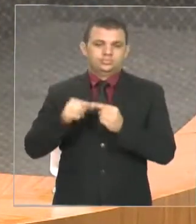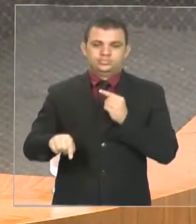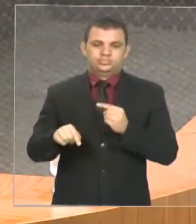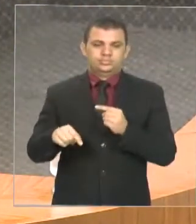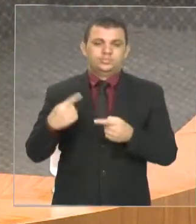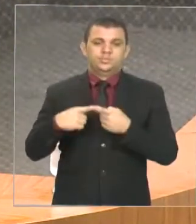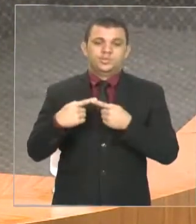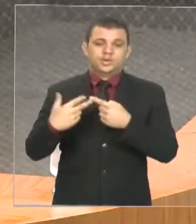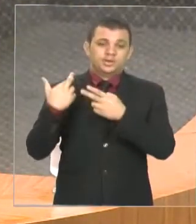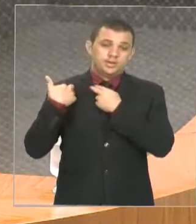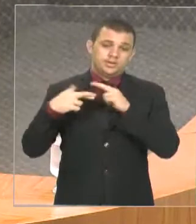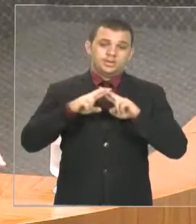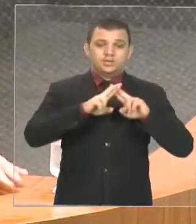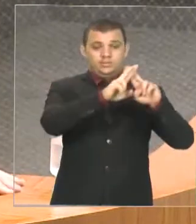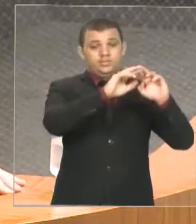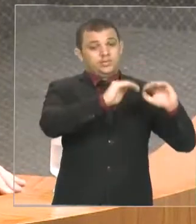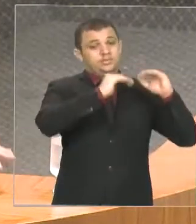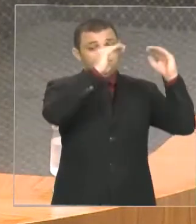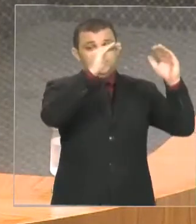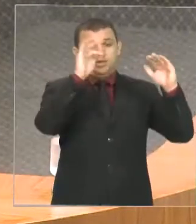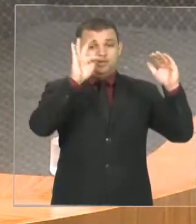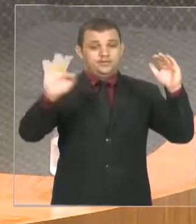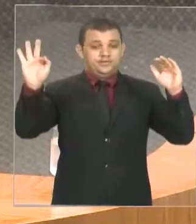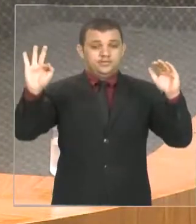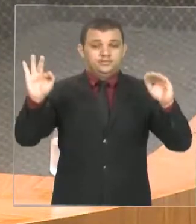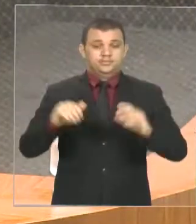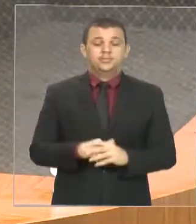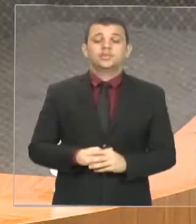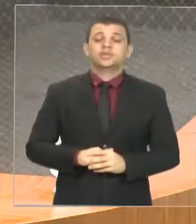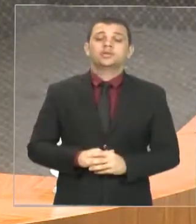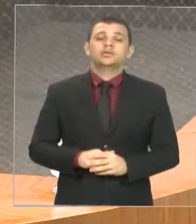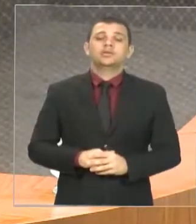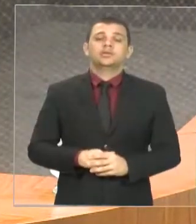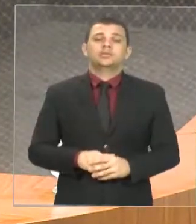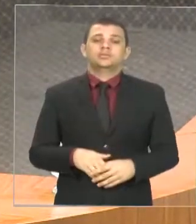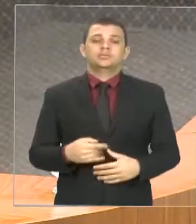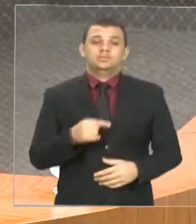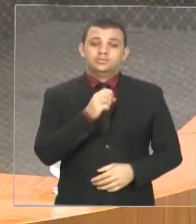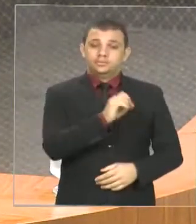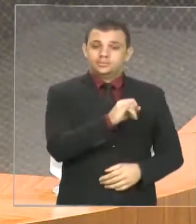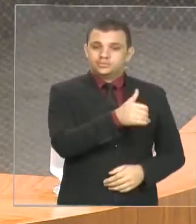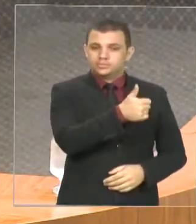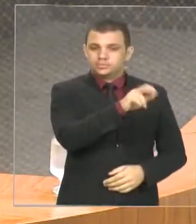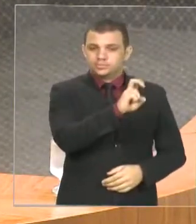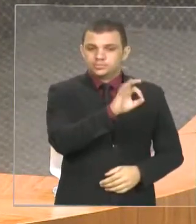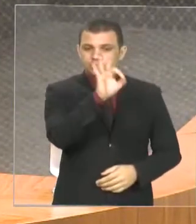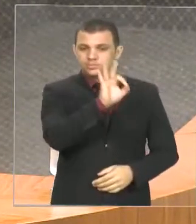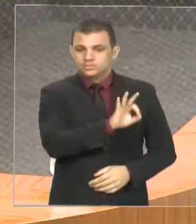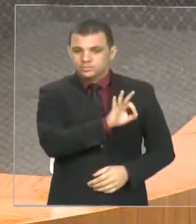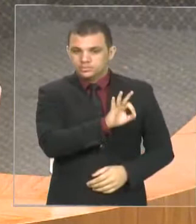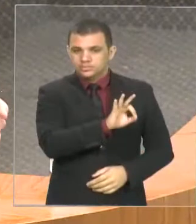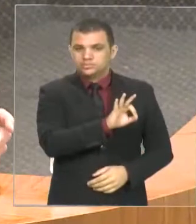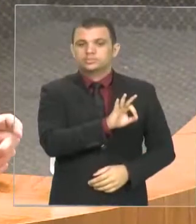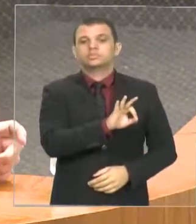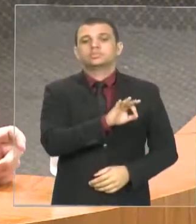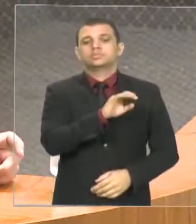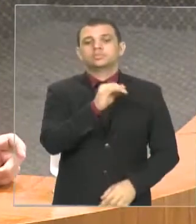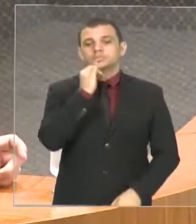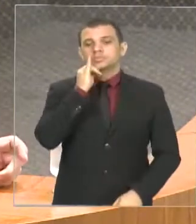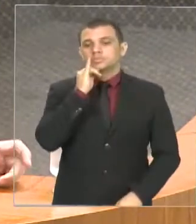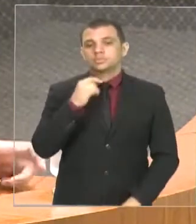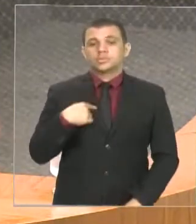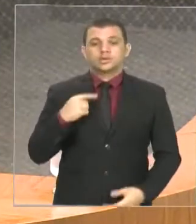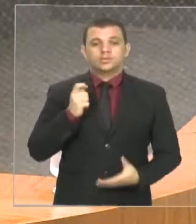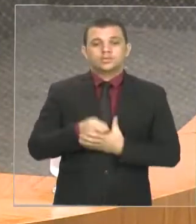competência e também do Legislativo. Então, veja bem, um aumento desse, se for 15%, ele impacta numa conta de 100